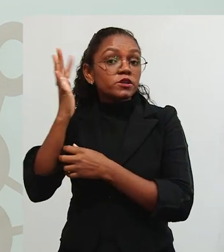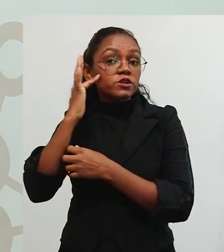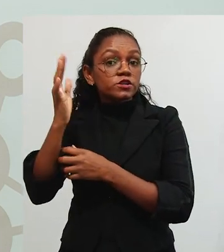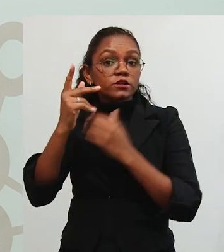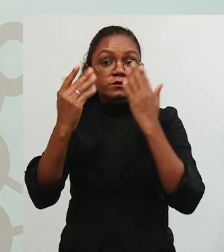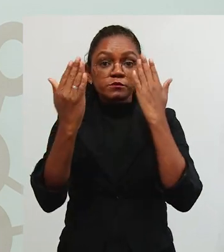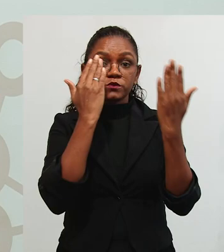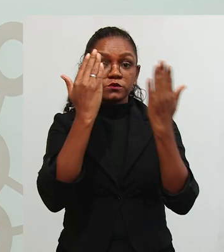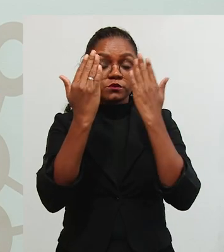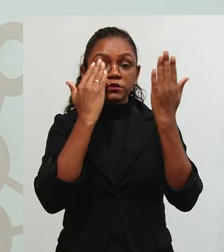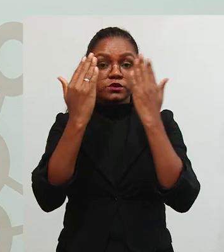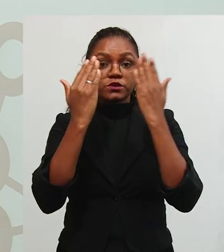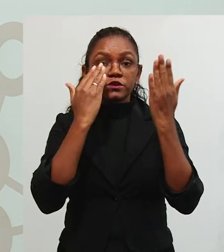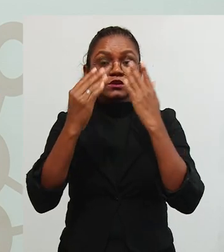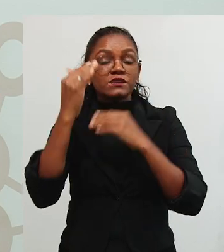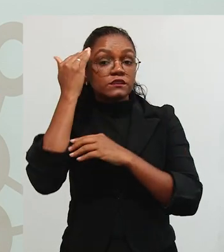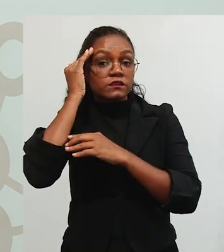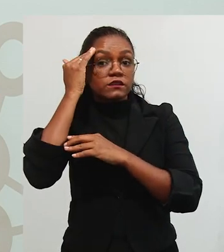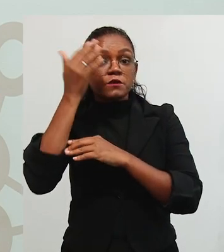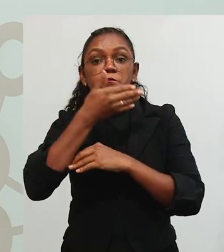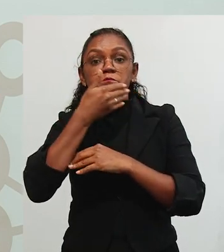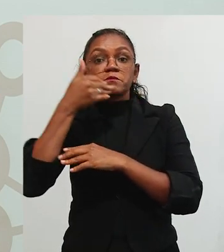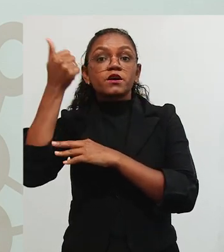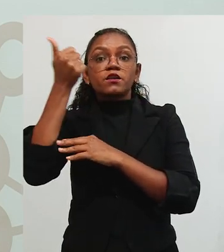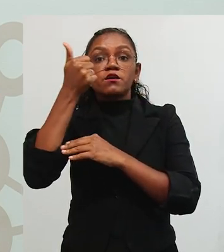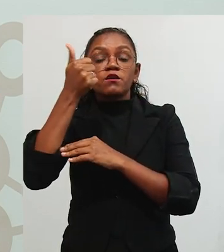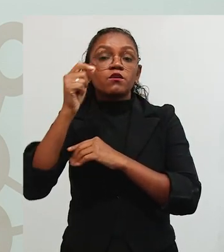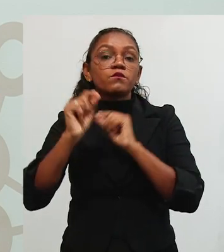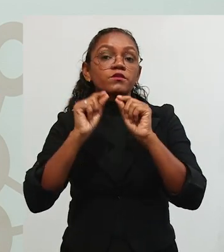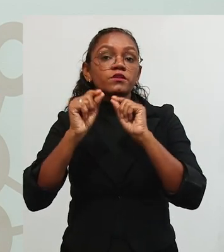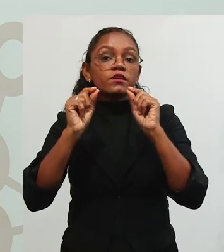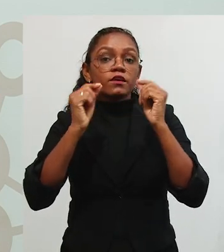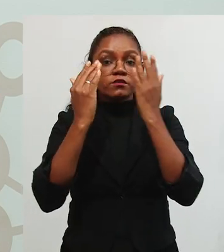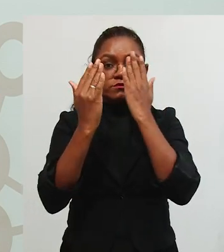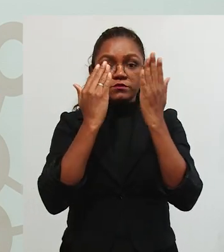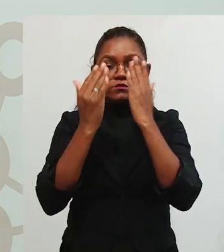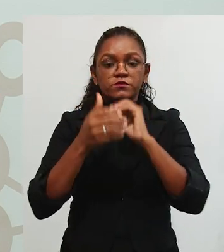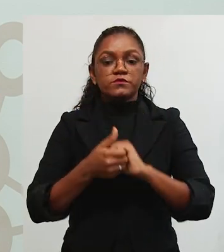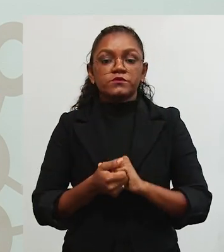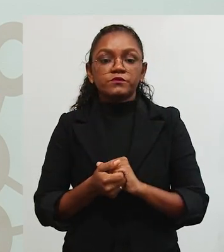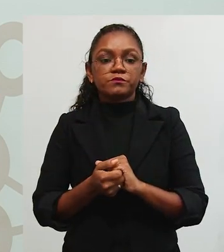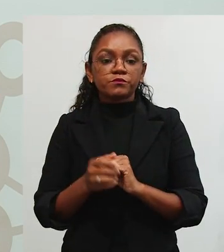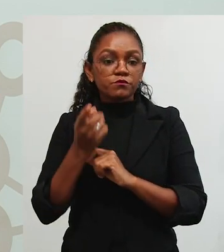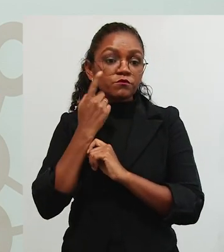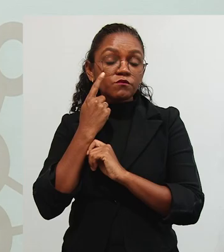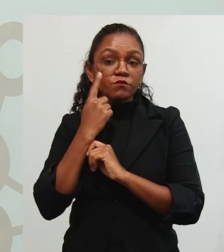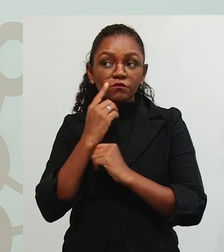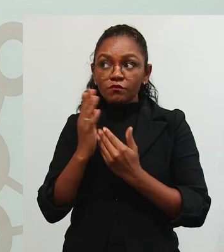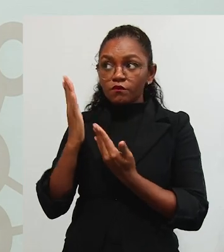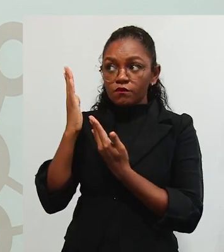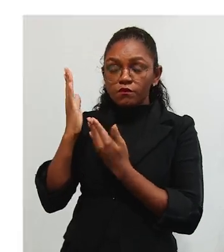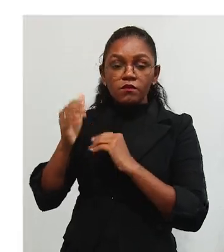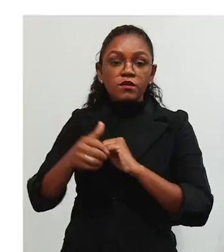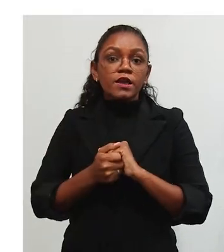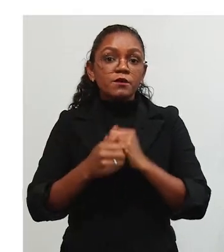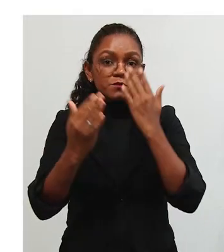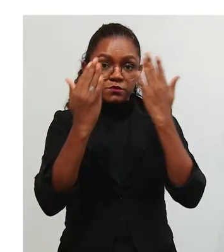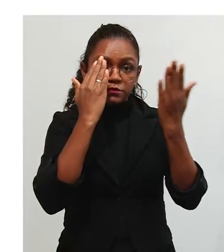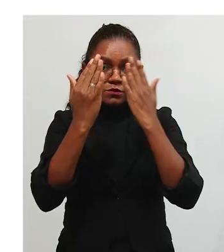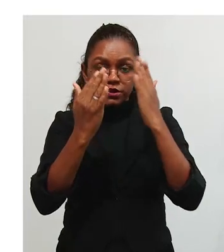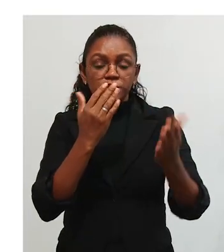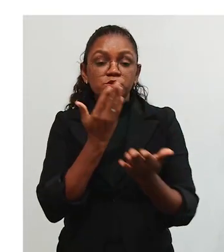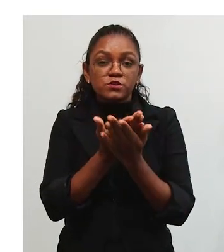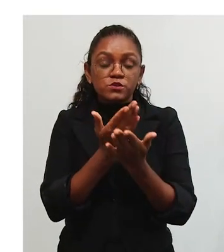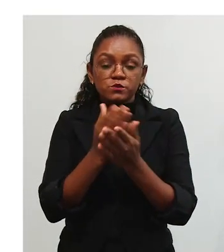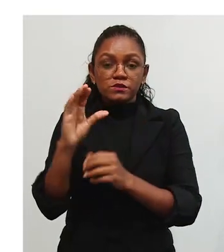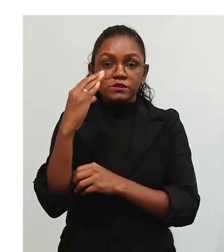Então, vamos pensar o que é, então, psicologia, para entendermos essa relação da psicologia e educação. Acompanhe aí. A psicologia